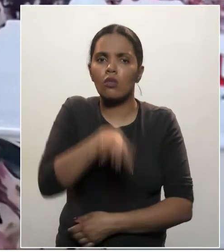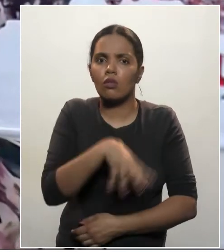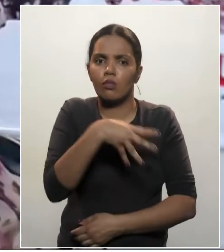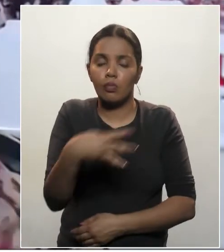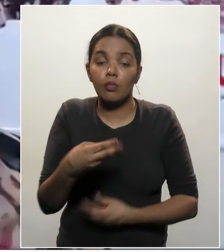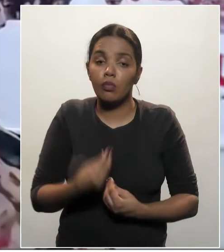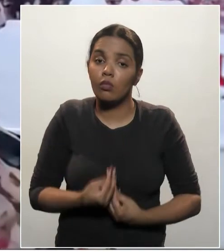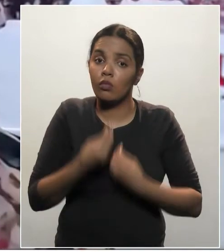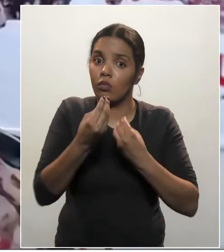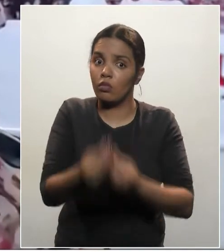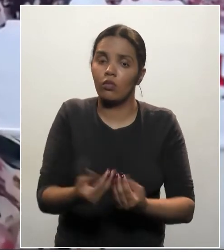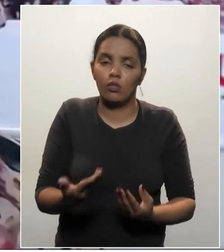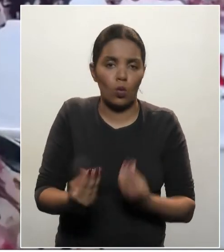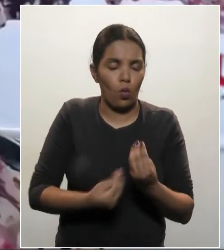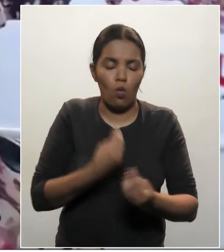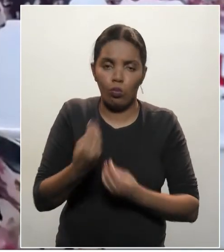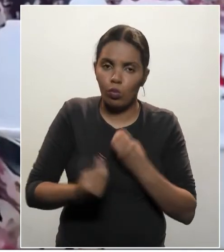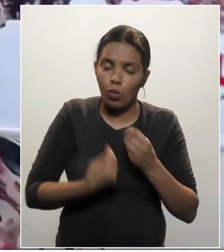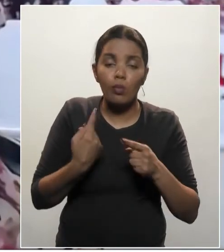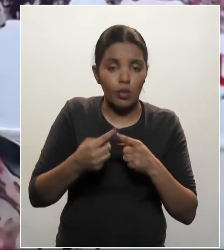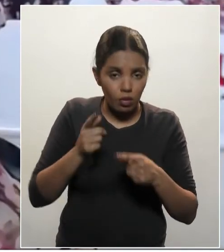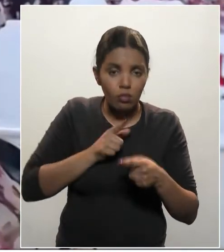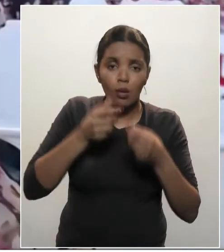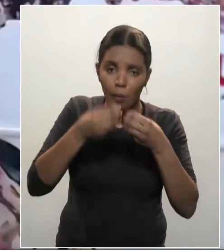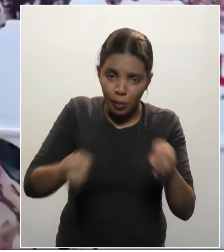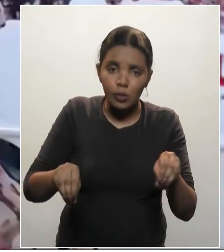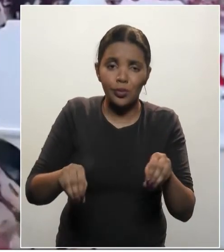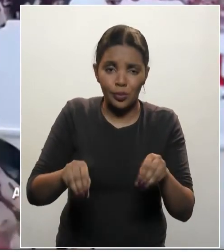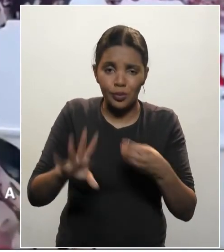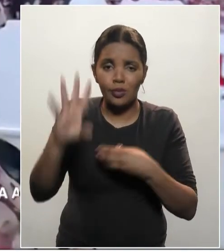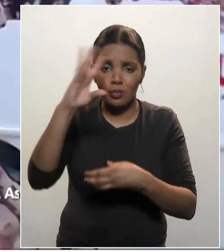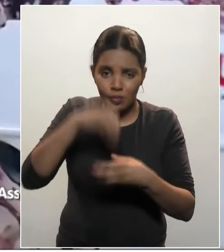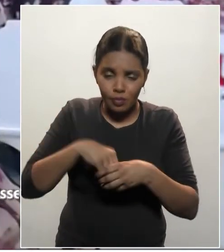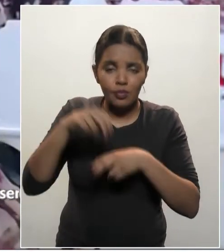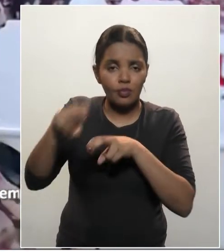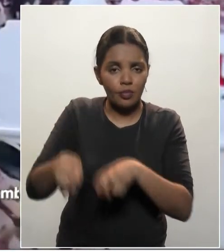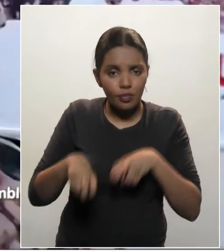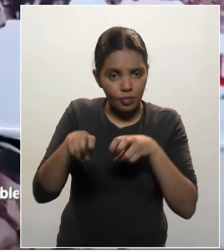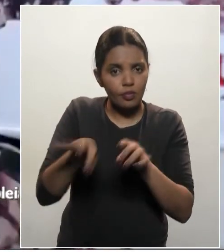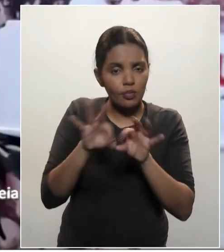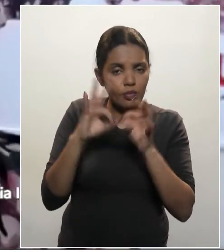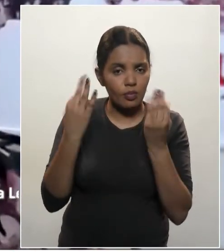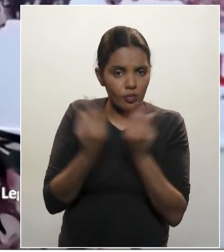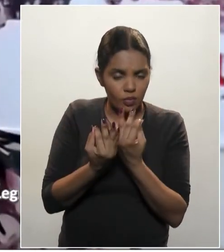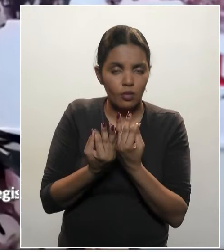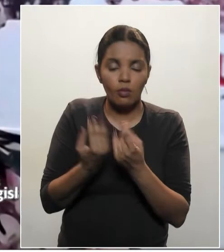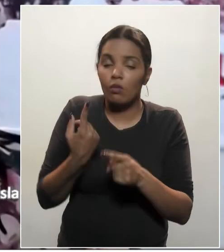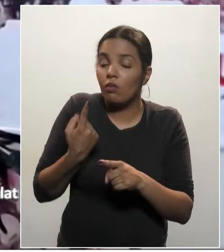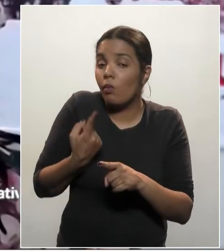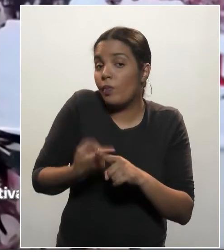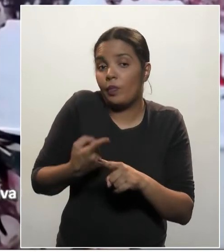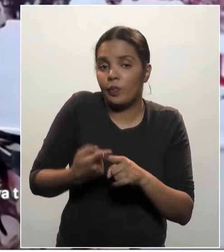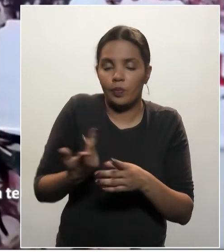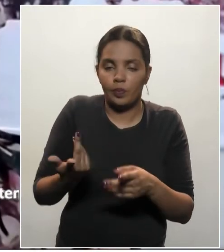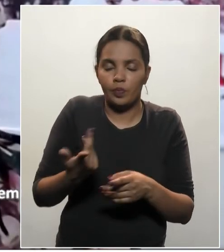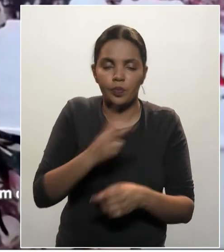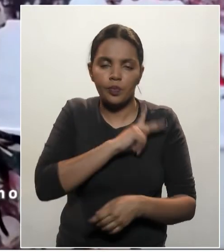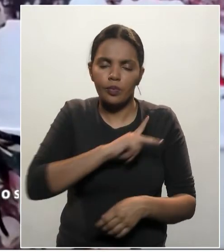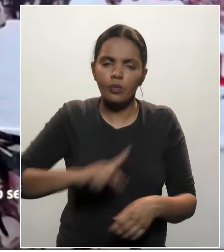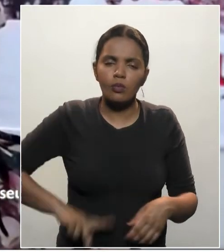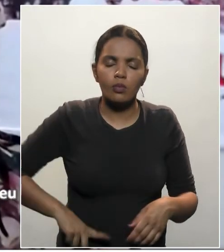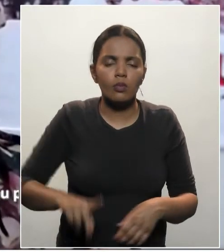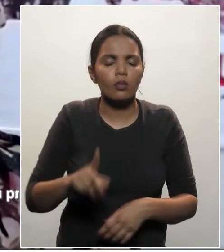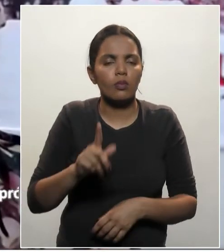essa entrega. E nós sabemos que isso prejudica muito a nossa agricultura familiar. Porque, senhor presidente,